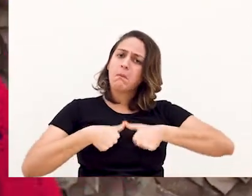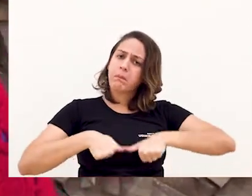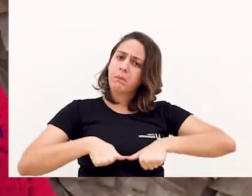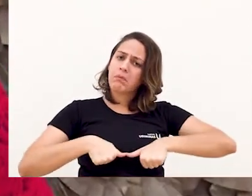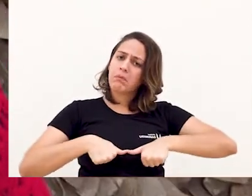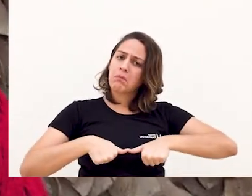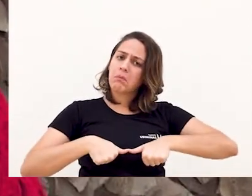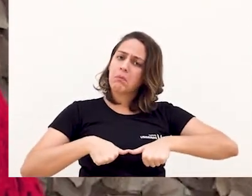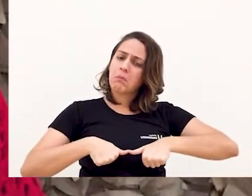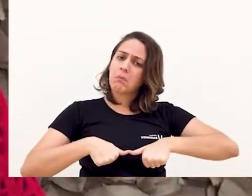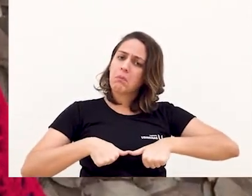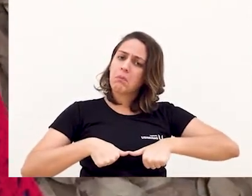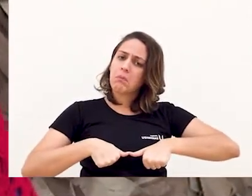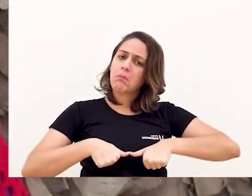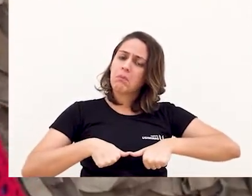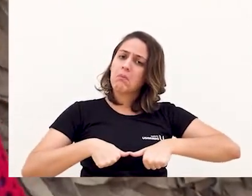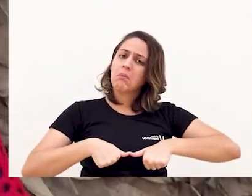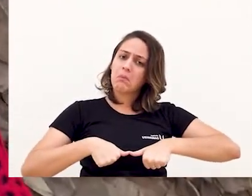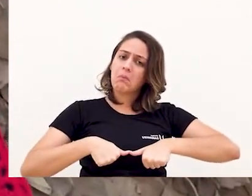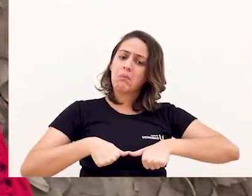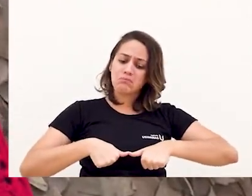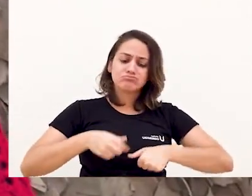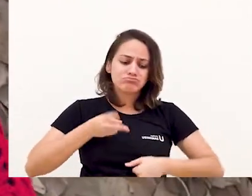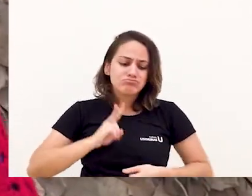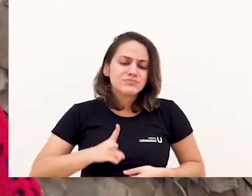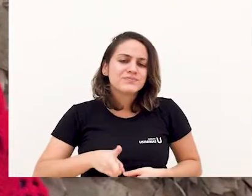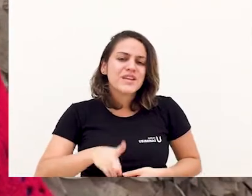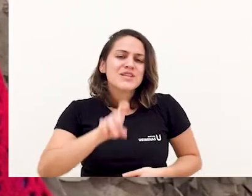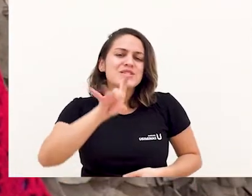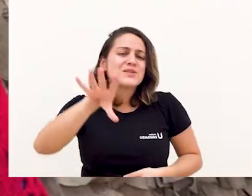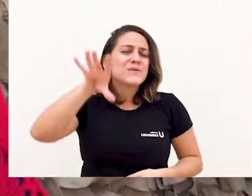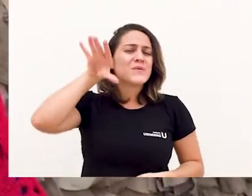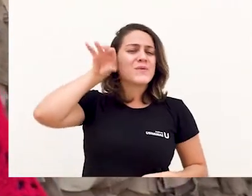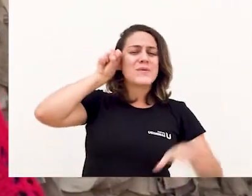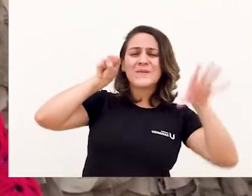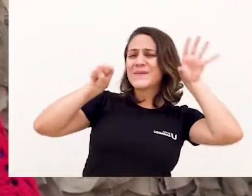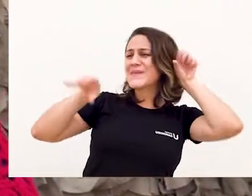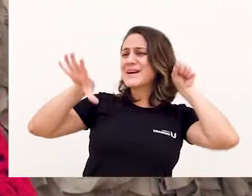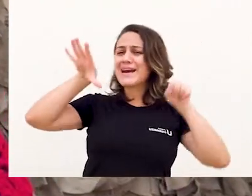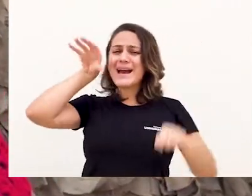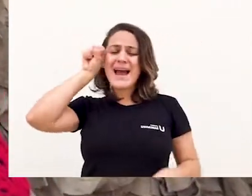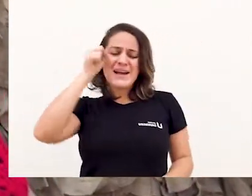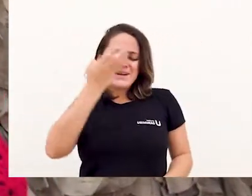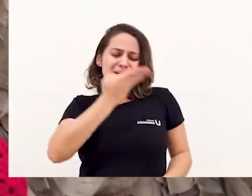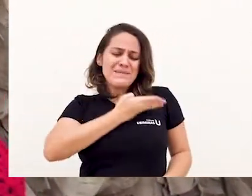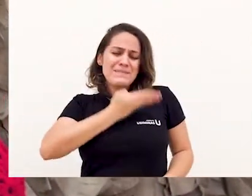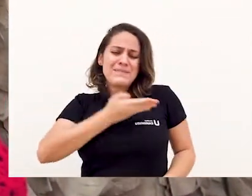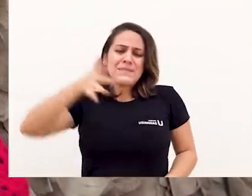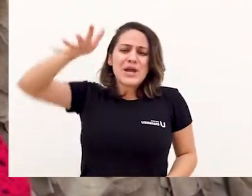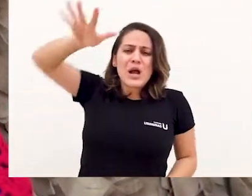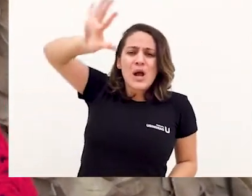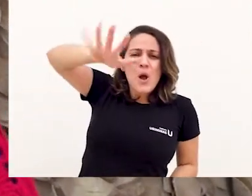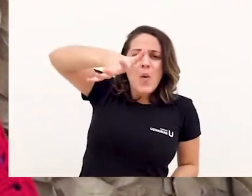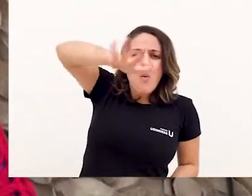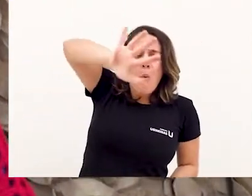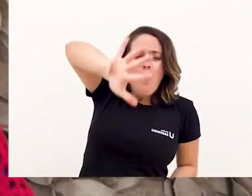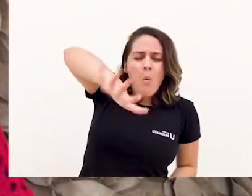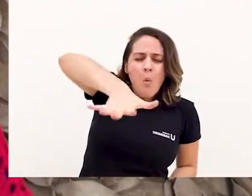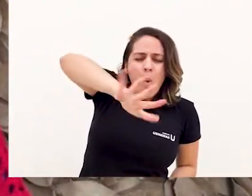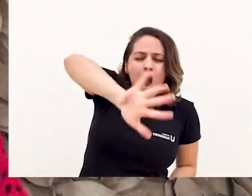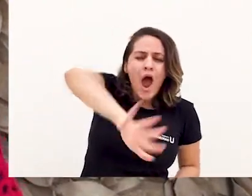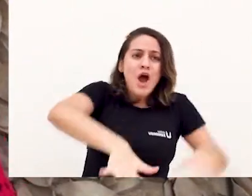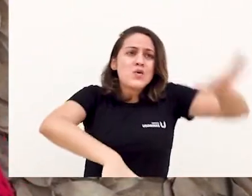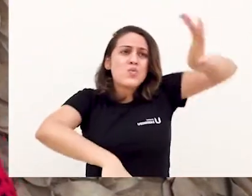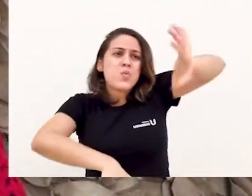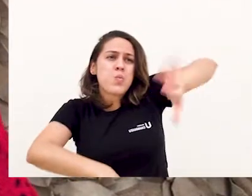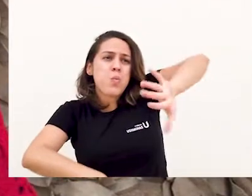Não? Não voava. Ela só escutava as suas companheiras, as outras folhas, se desprenderem